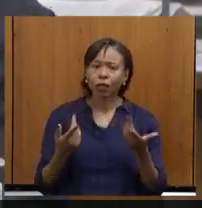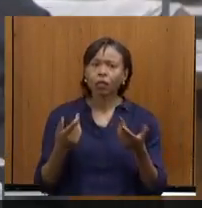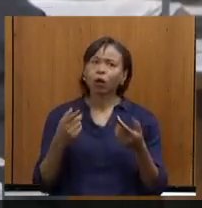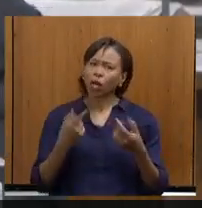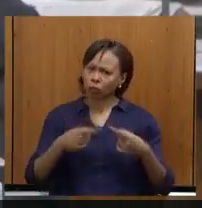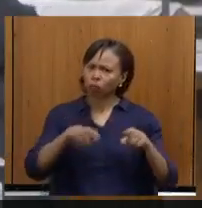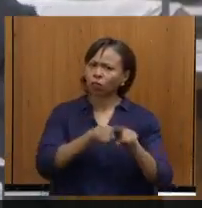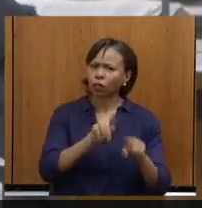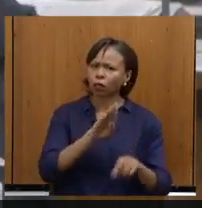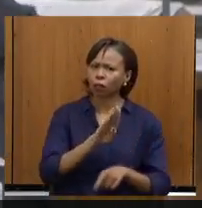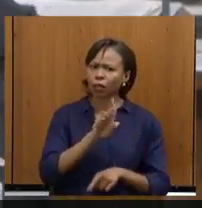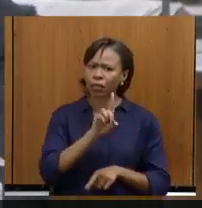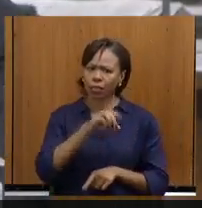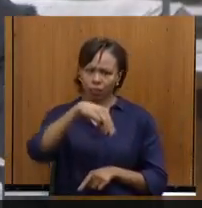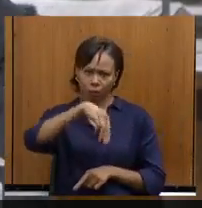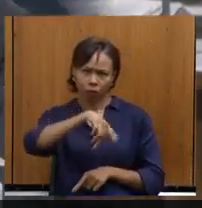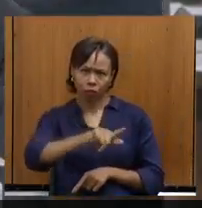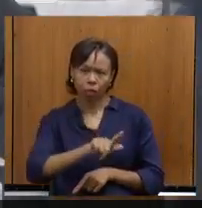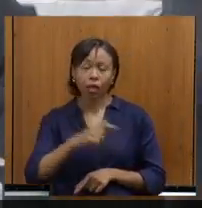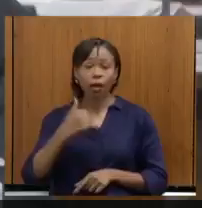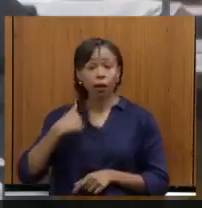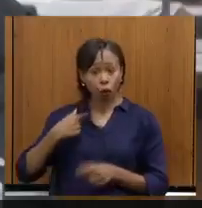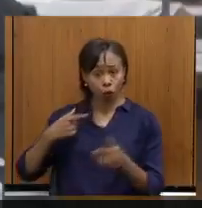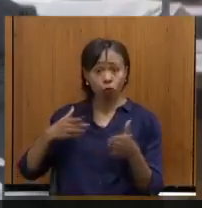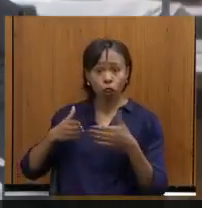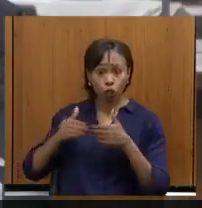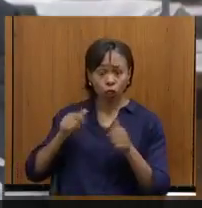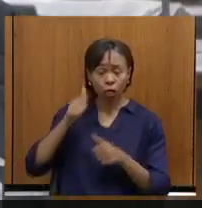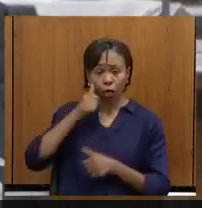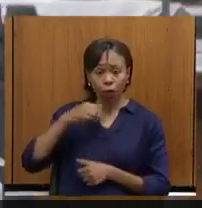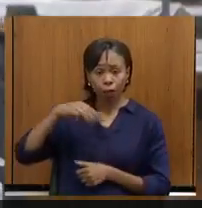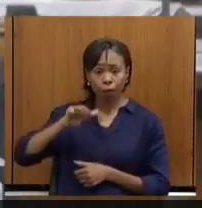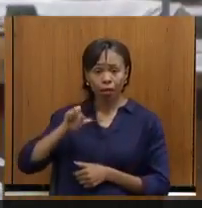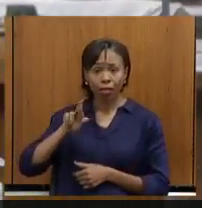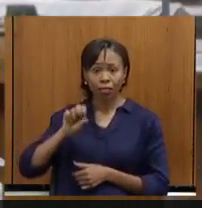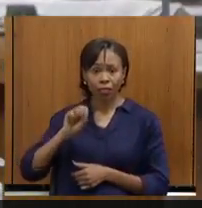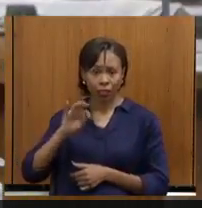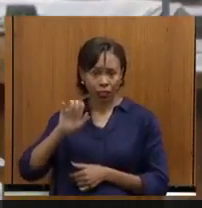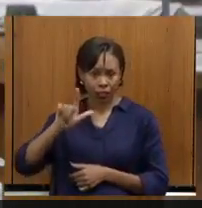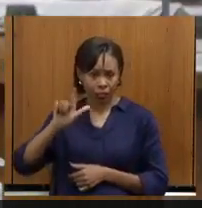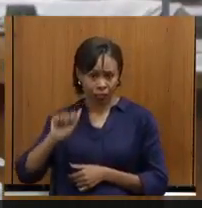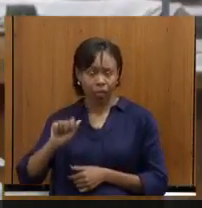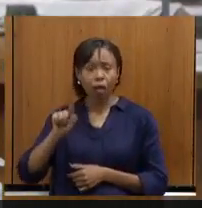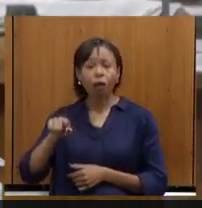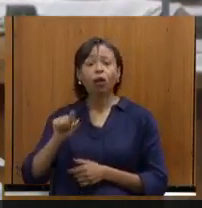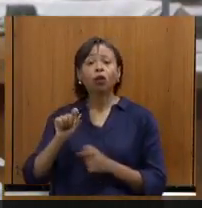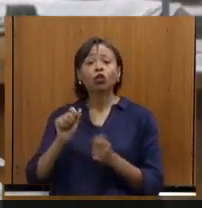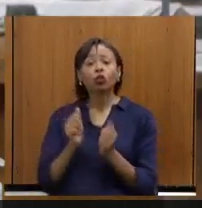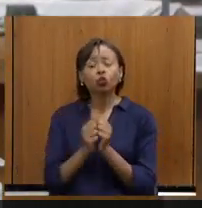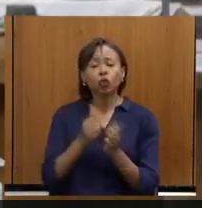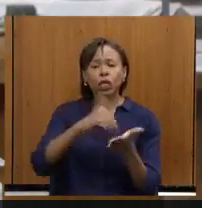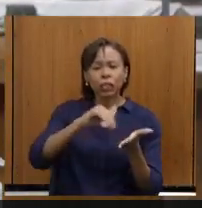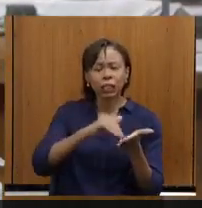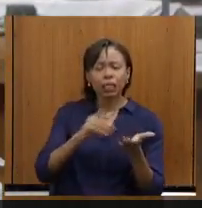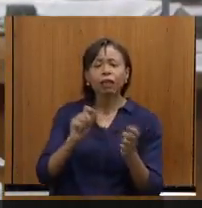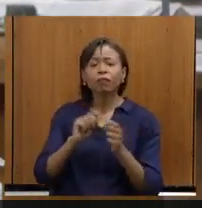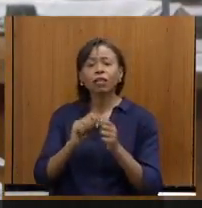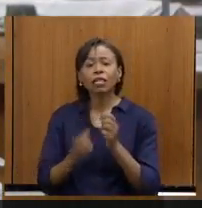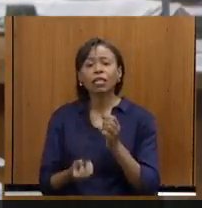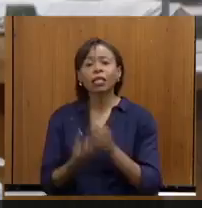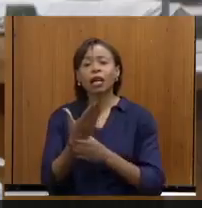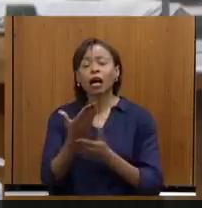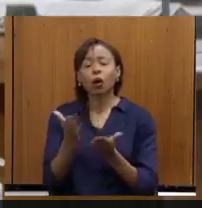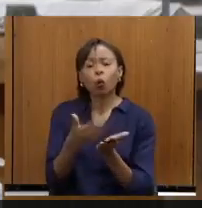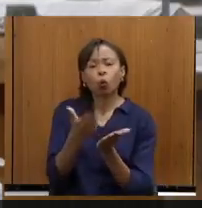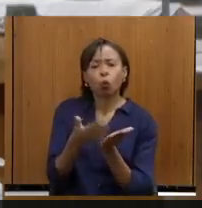Maristela que faça, junto com a equipe da Secult, um book de sinalização para enviarmos para